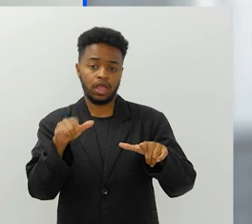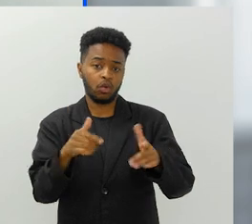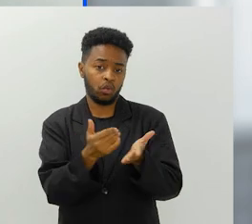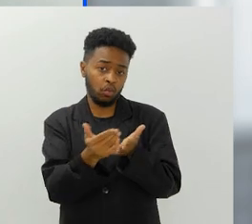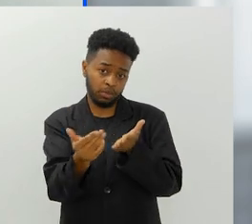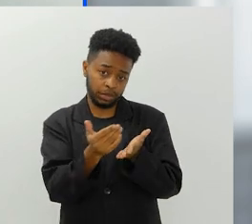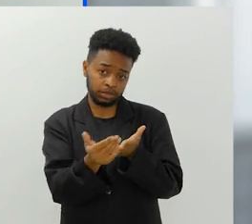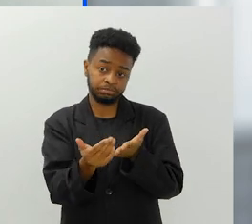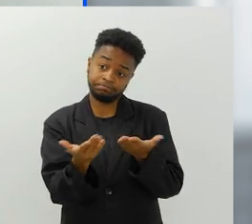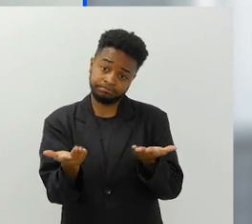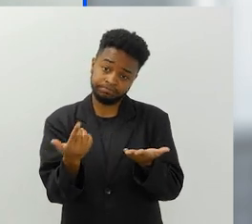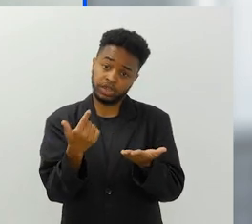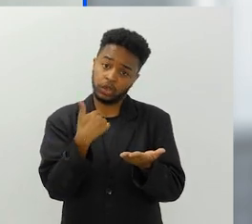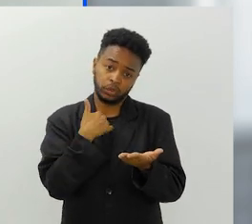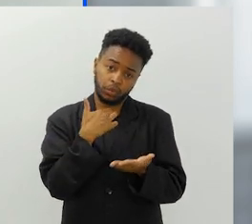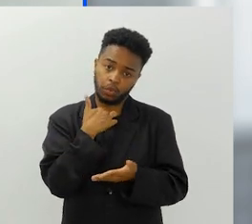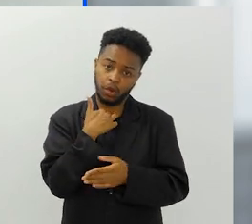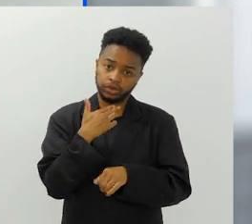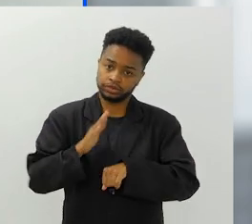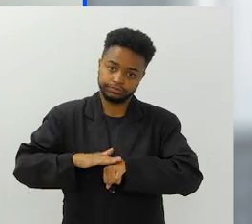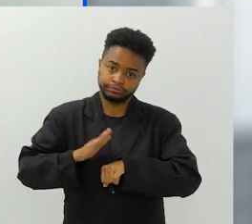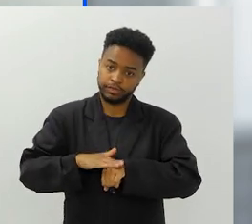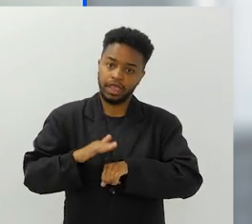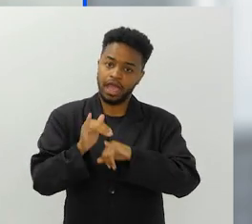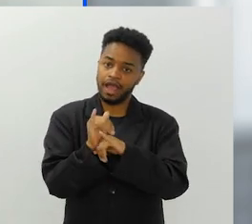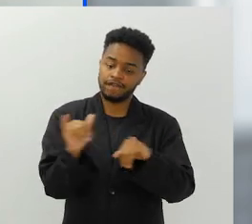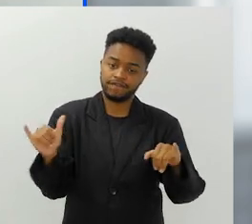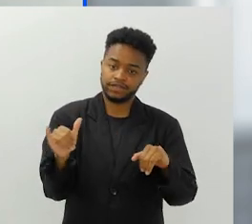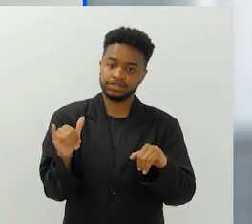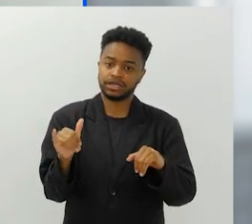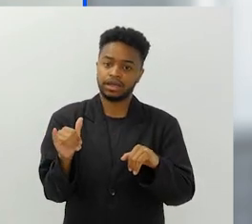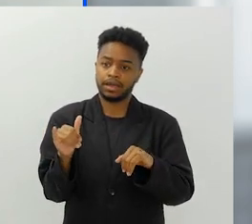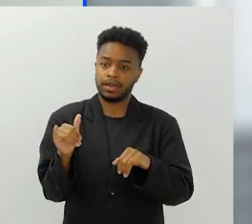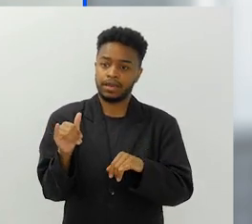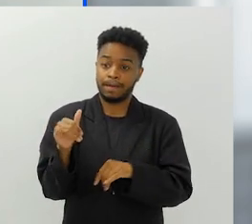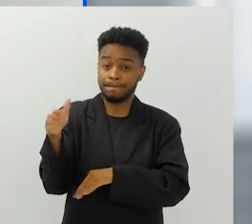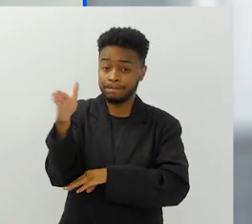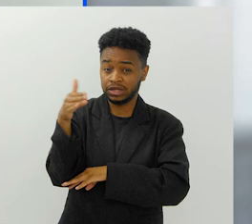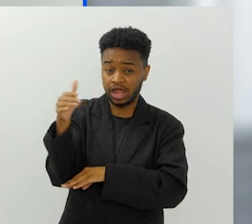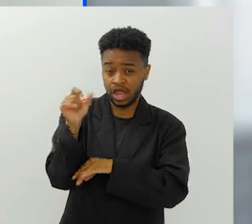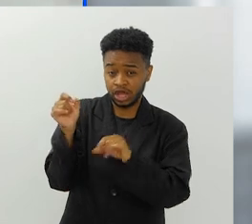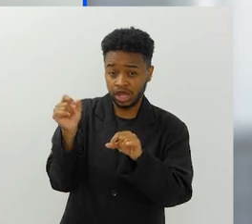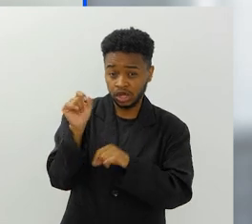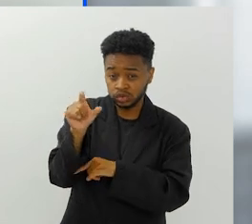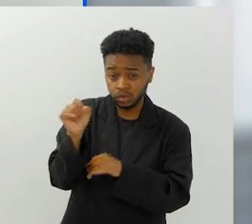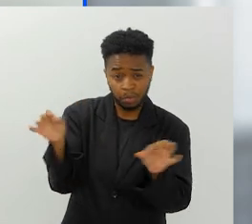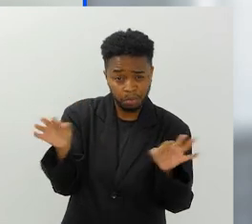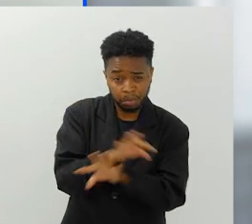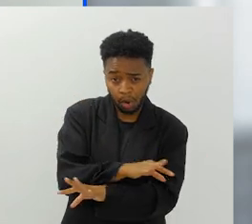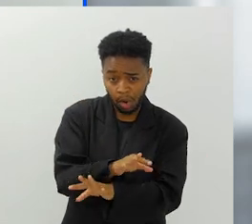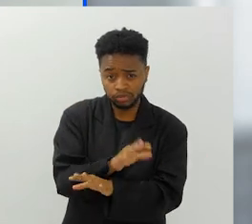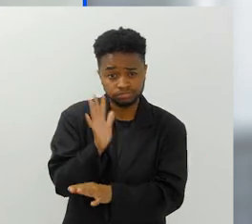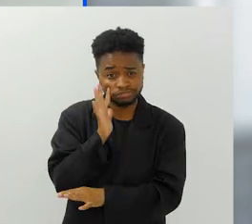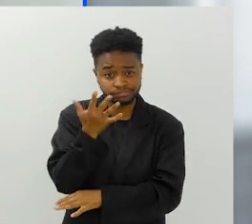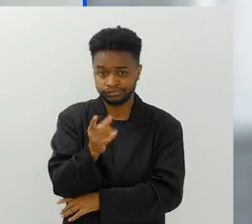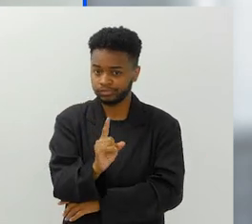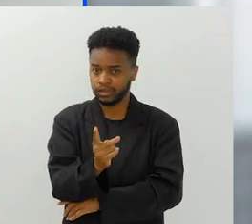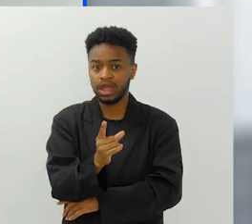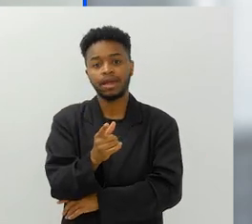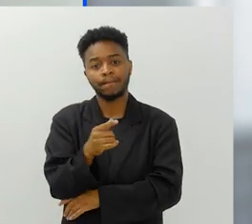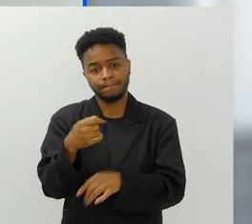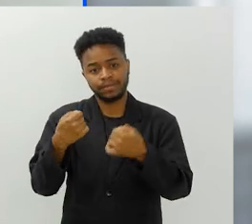são um início, eu não posso eu mesma afirmar que a certificação bandeira azul é completa, certamente